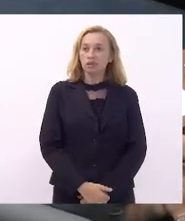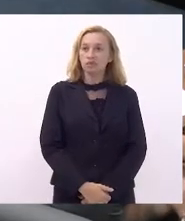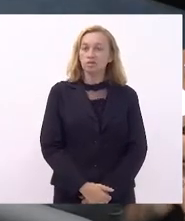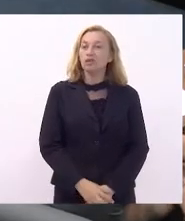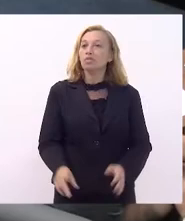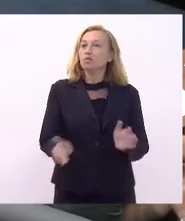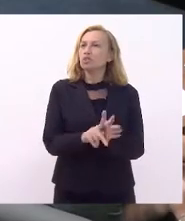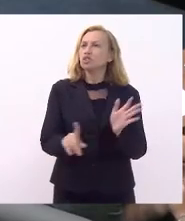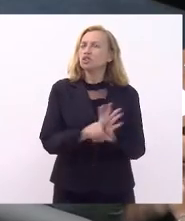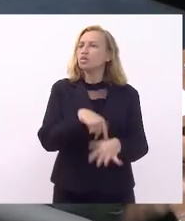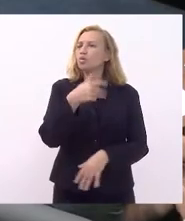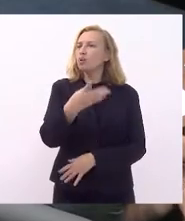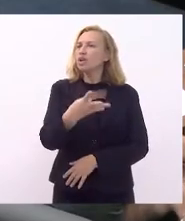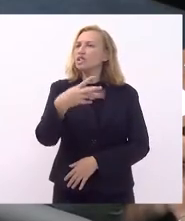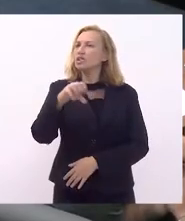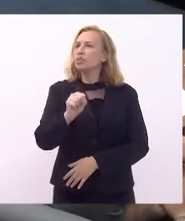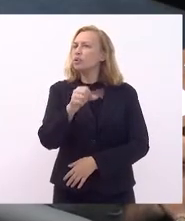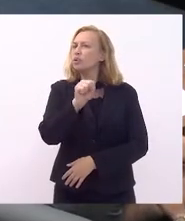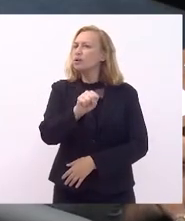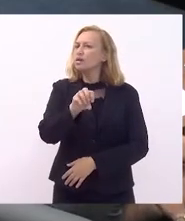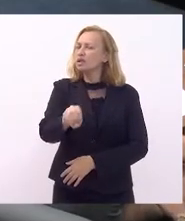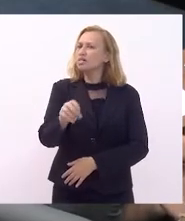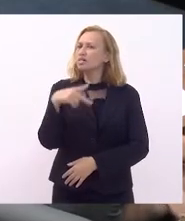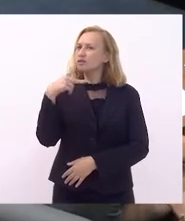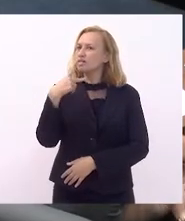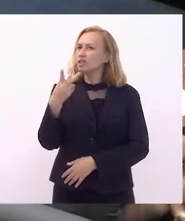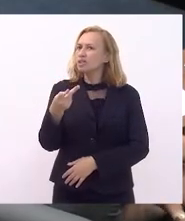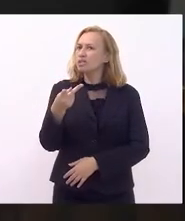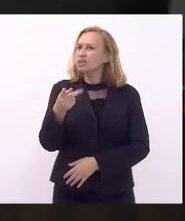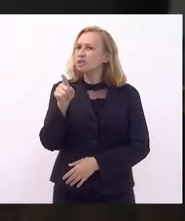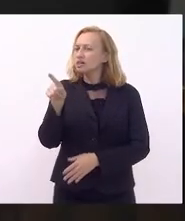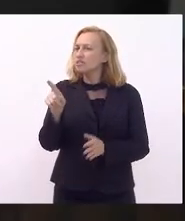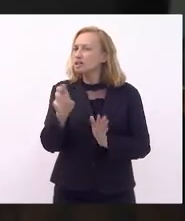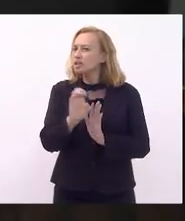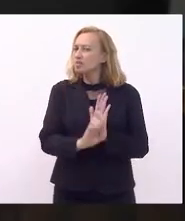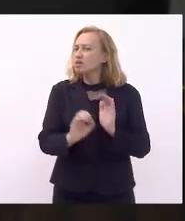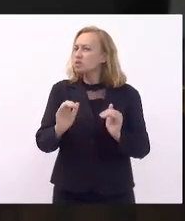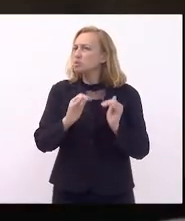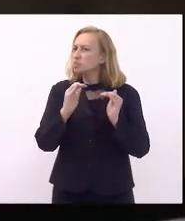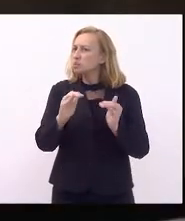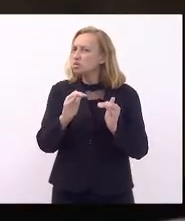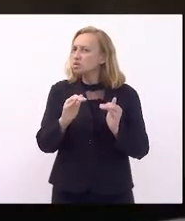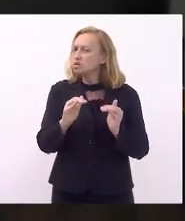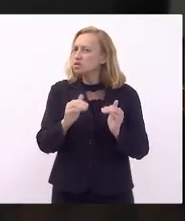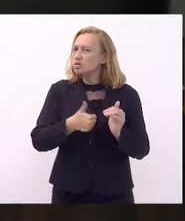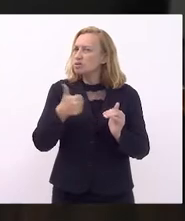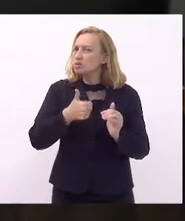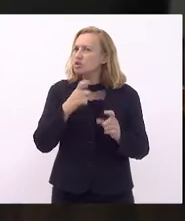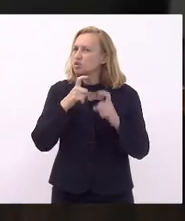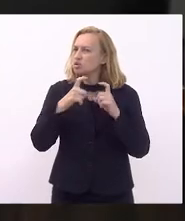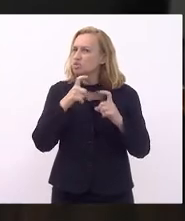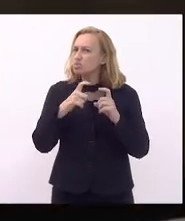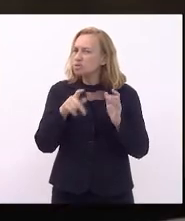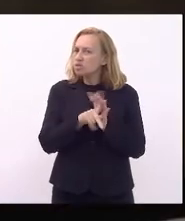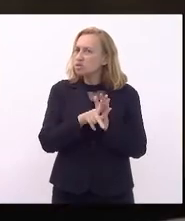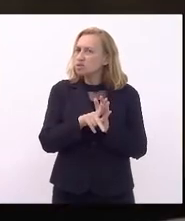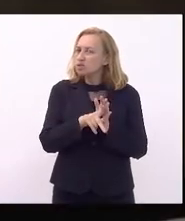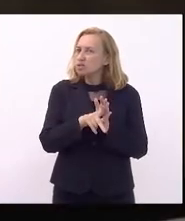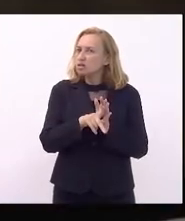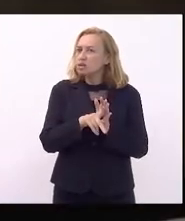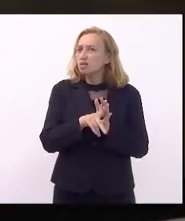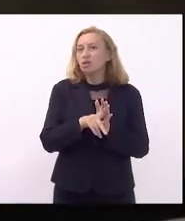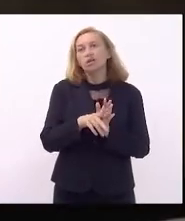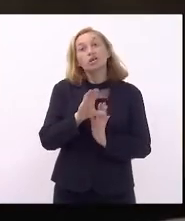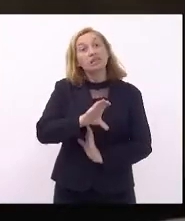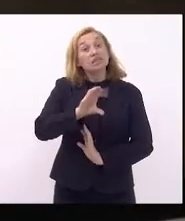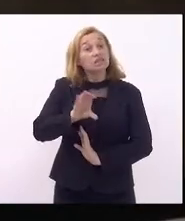projeto de lei 4880, nós estamos cantando, está fazendo emenda supressiva, ele vem em primeira discussão, o projeto. Sr. Presidente, é o